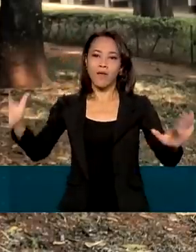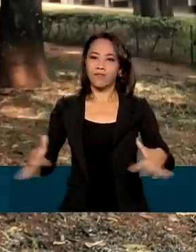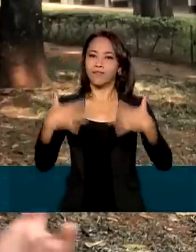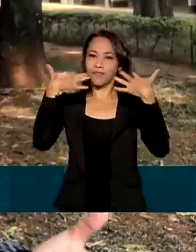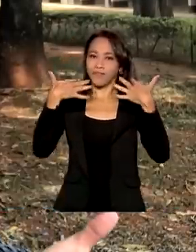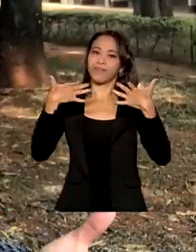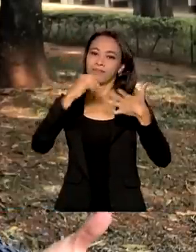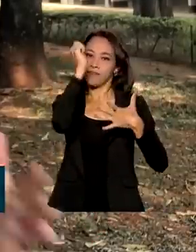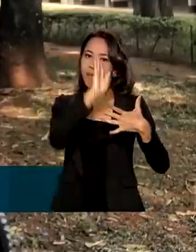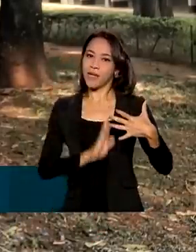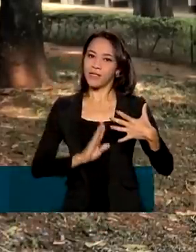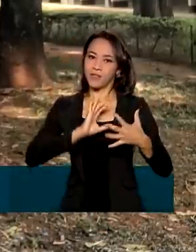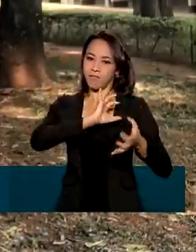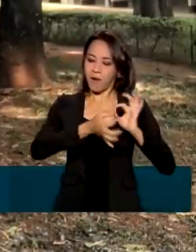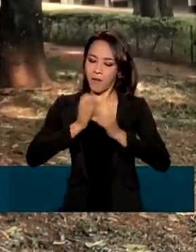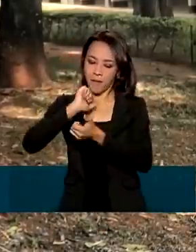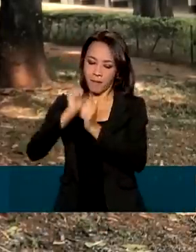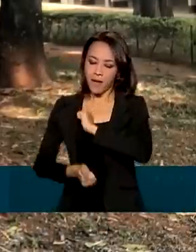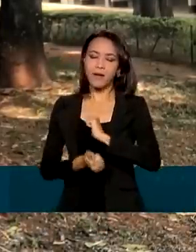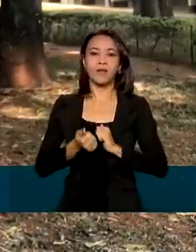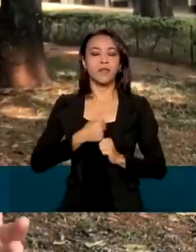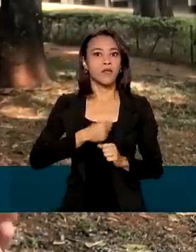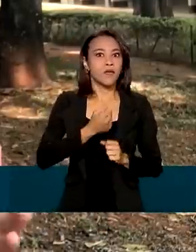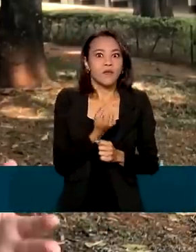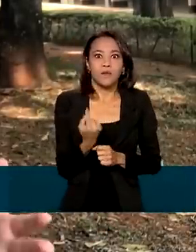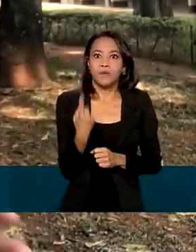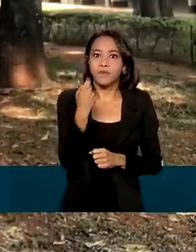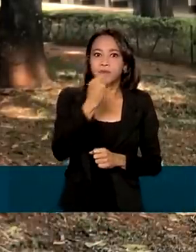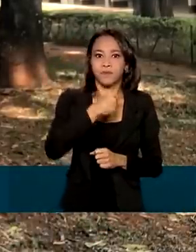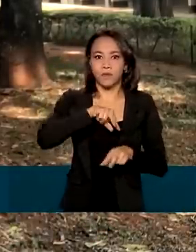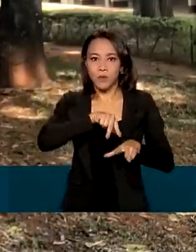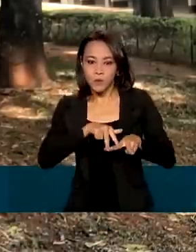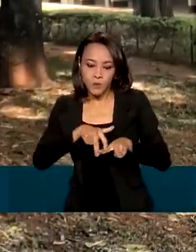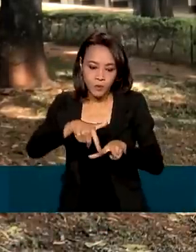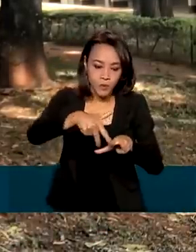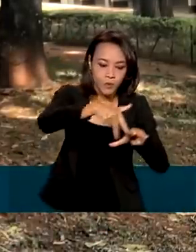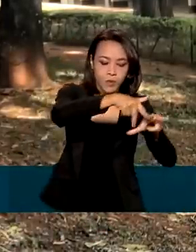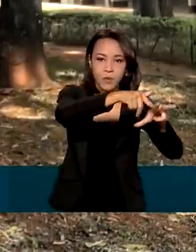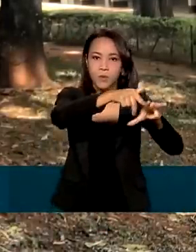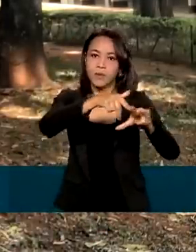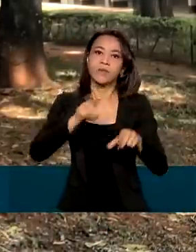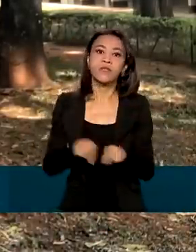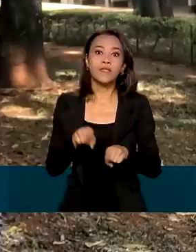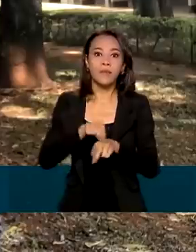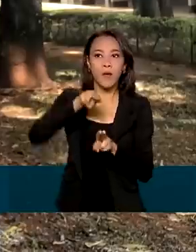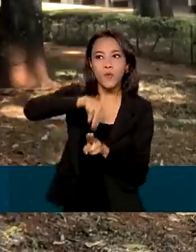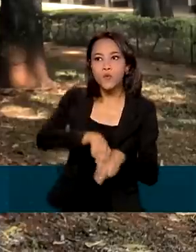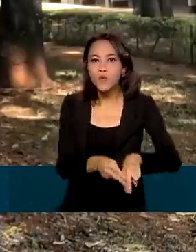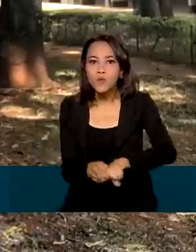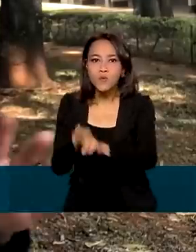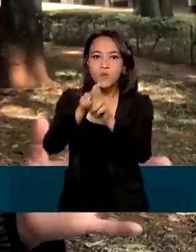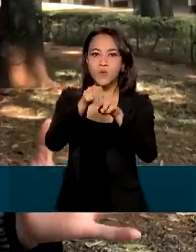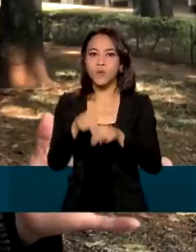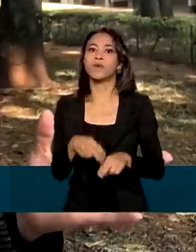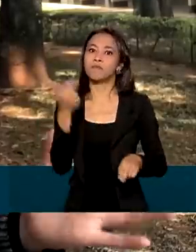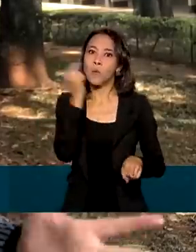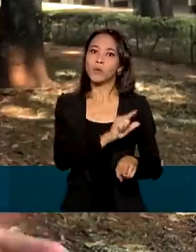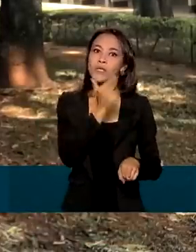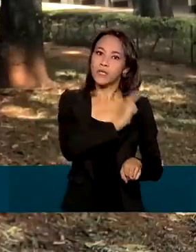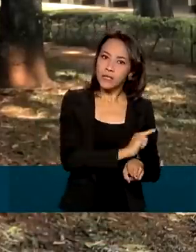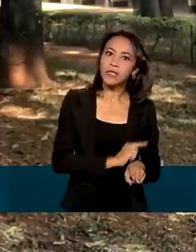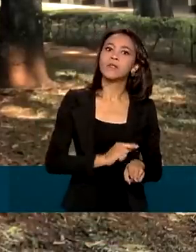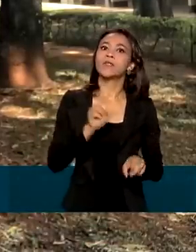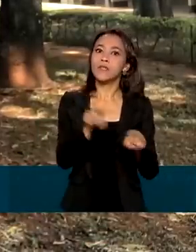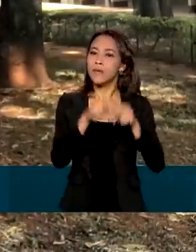Olímpicos, inclusive com medalhas inéditas no surf e no skate, modalidades estreantes. E a expectativa é mesmo quando o assunto